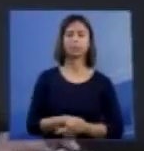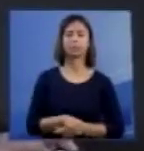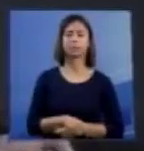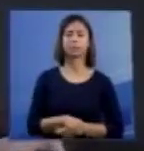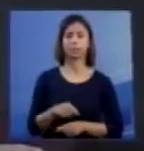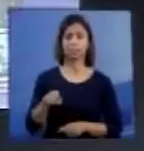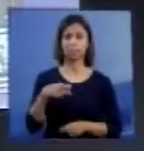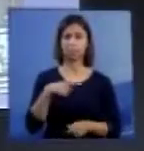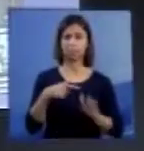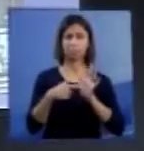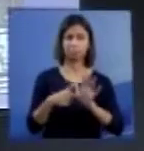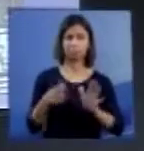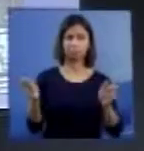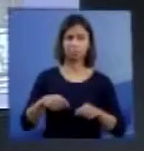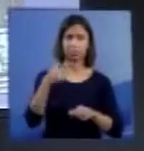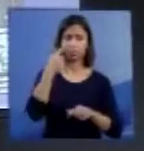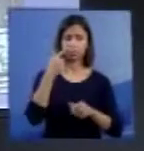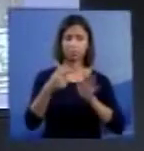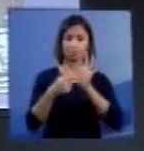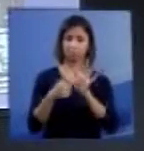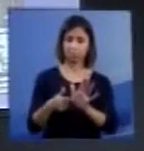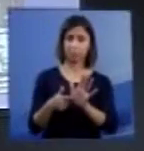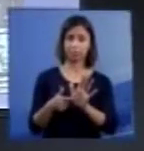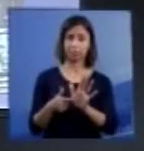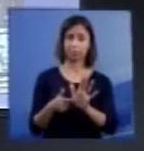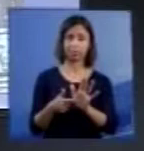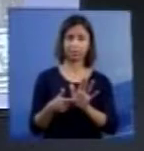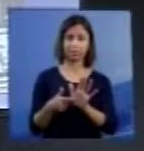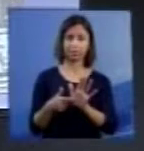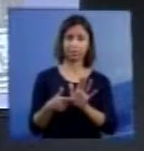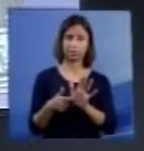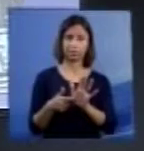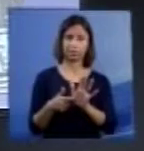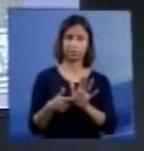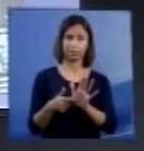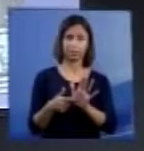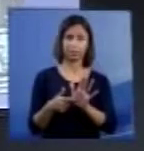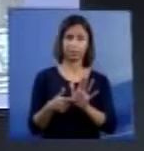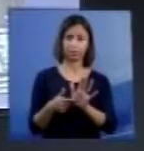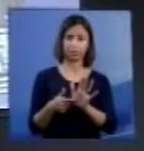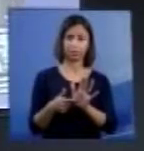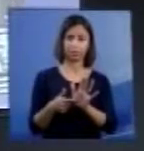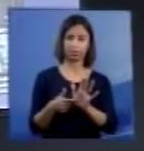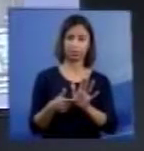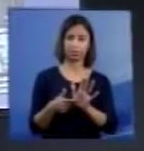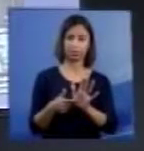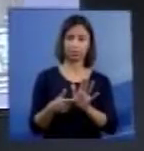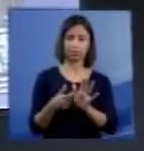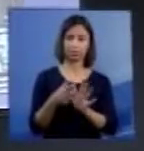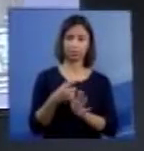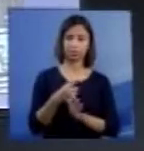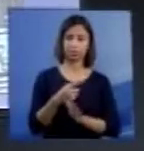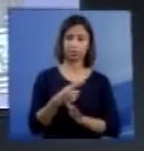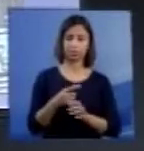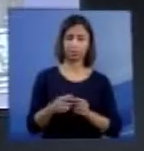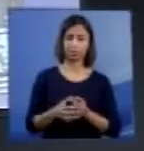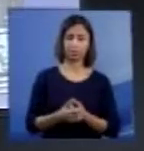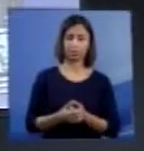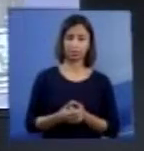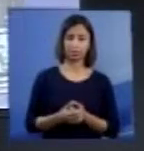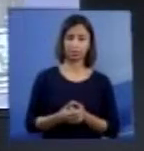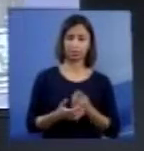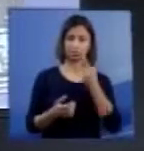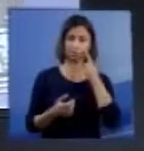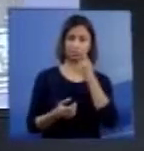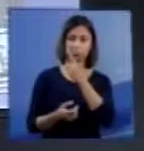é possível ver, é que eu tenho aqui uma dificuldade, deixa eu ver só, me